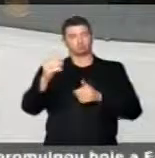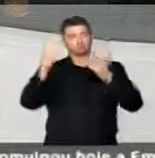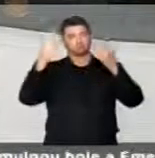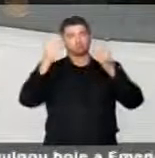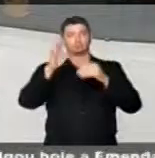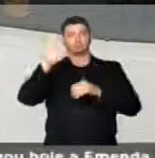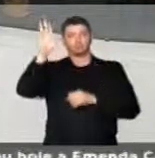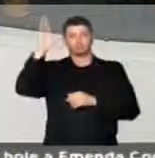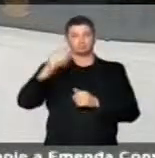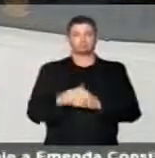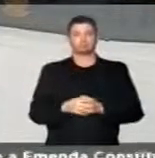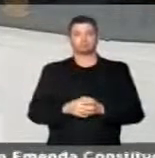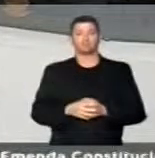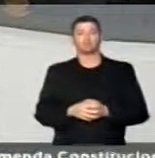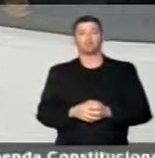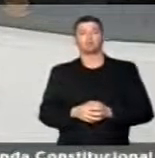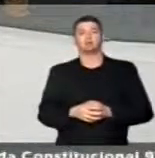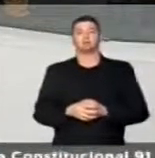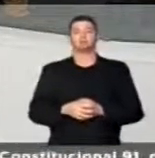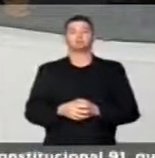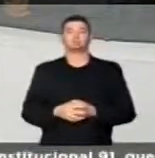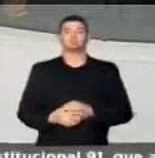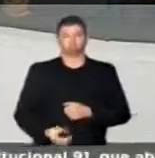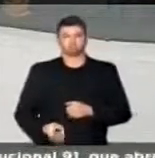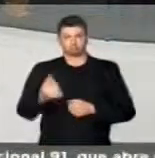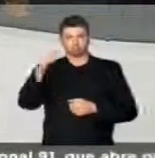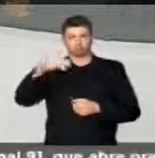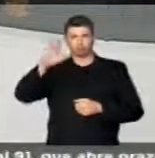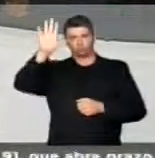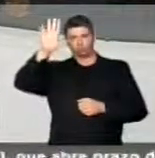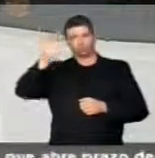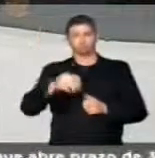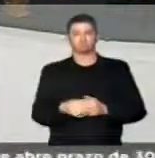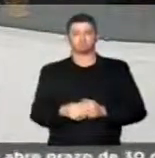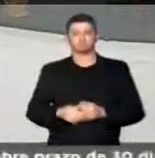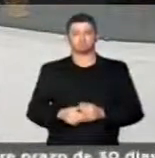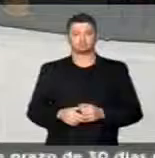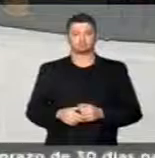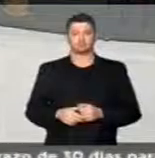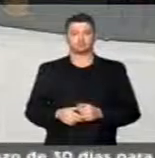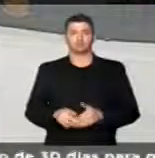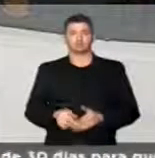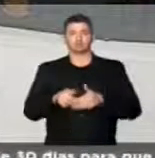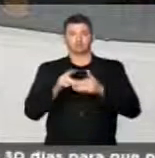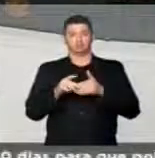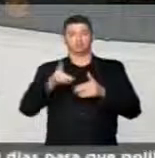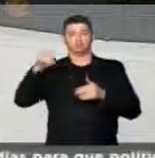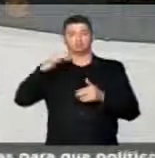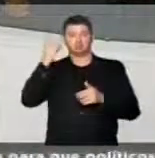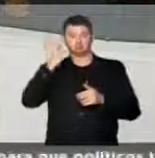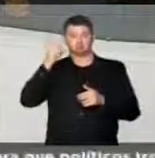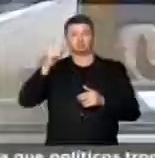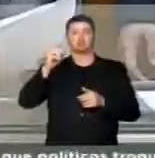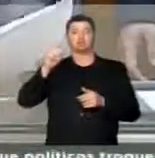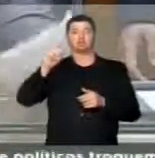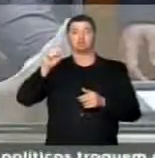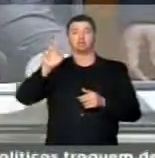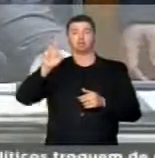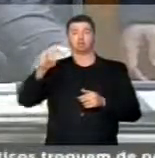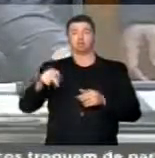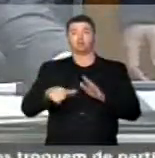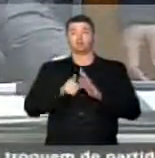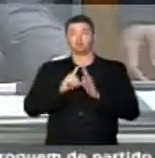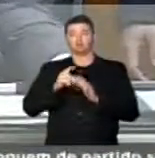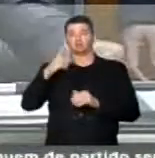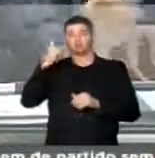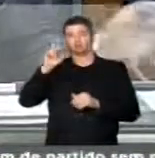Um registro de um minuto, presidente Zalci. Sim. Próximo orador pela liderança, deputado César Alu, mas antes um minuto, deputado